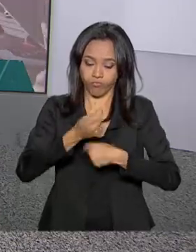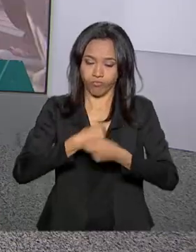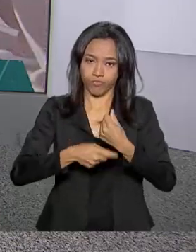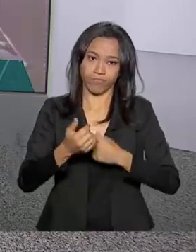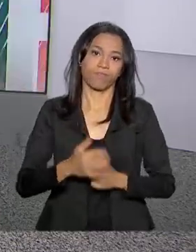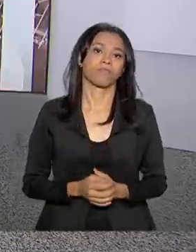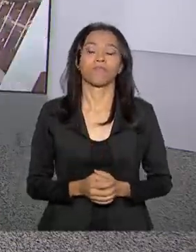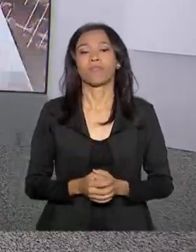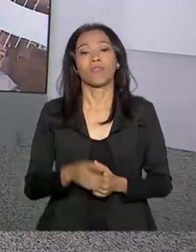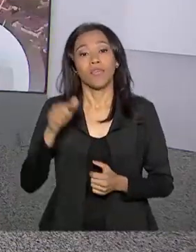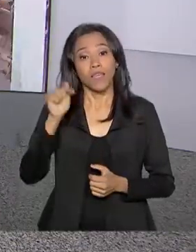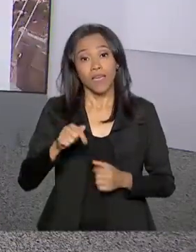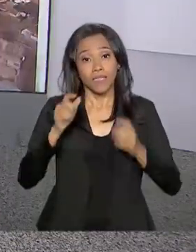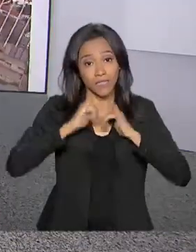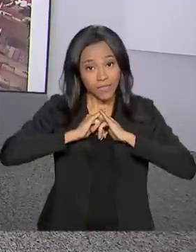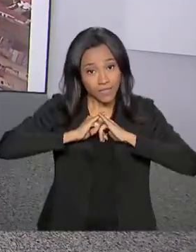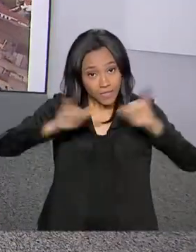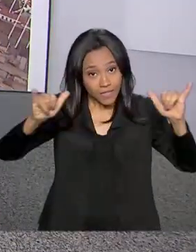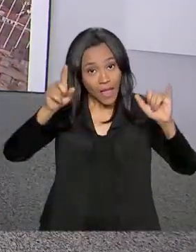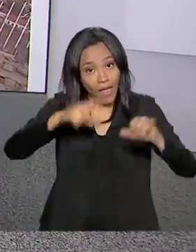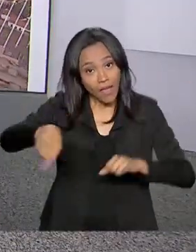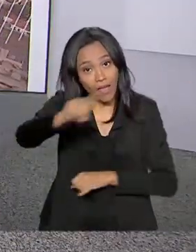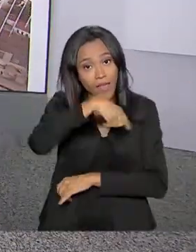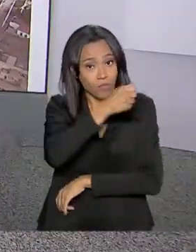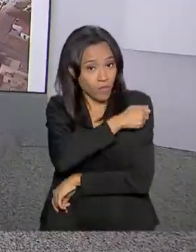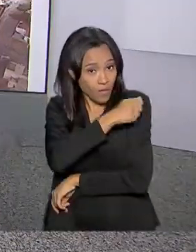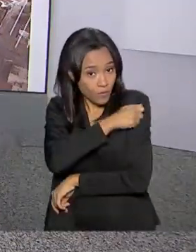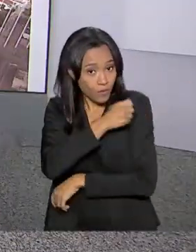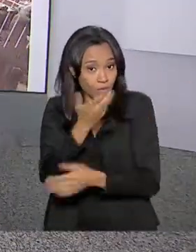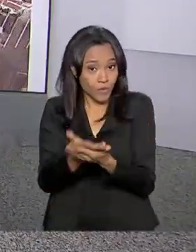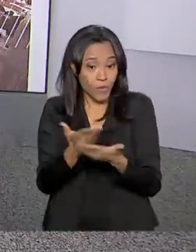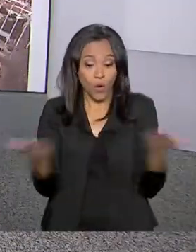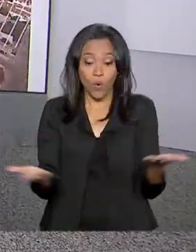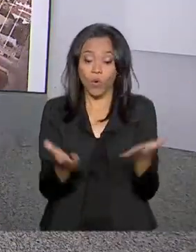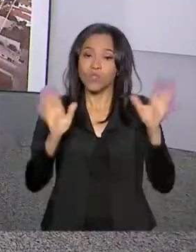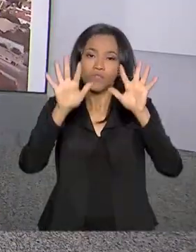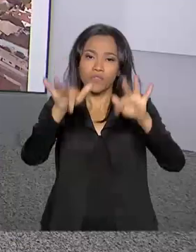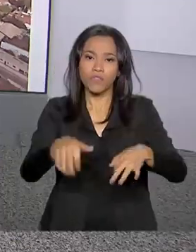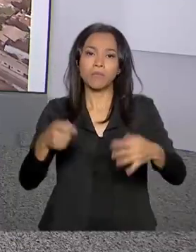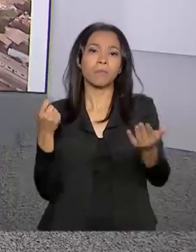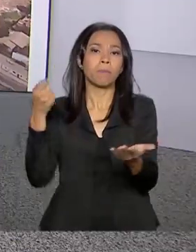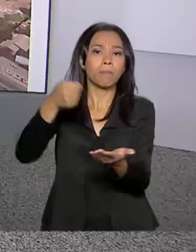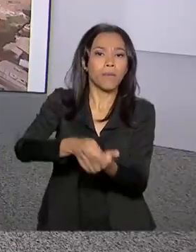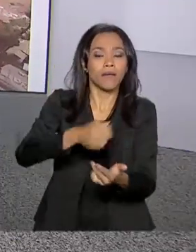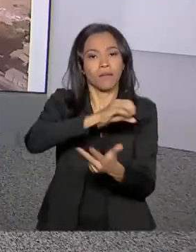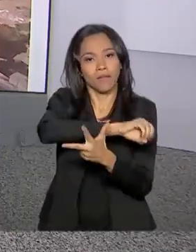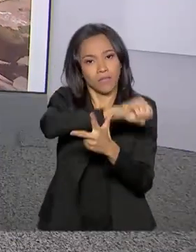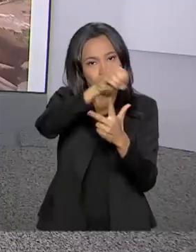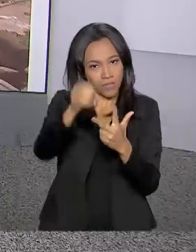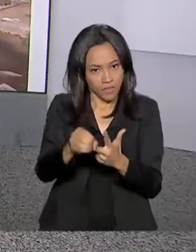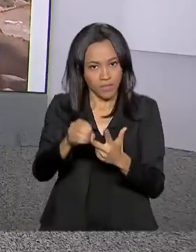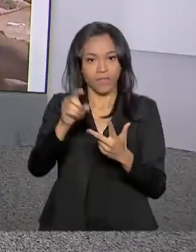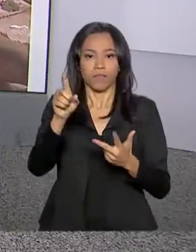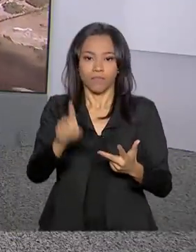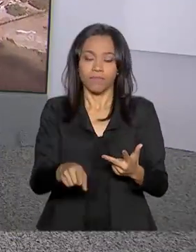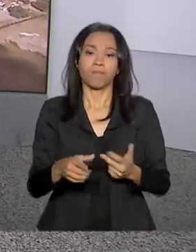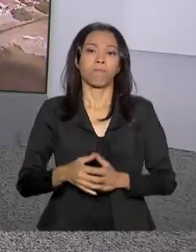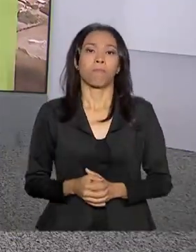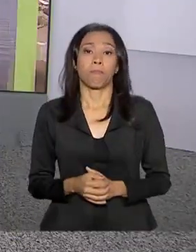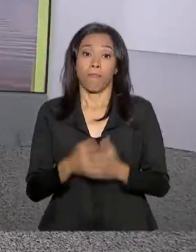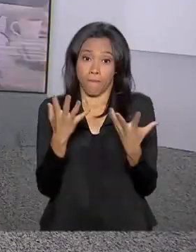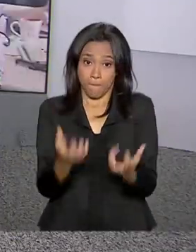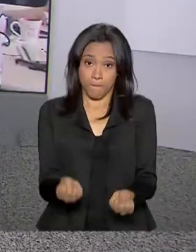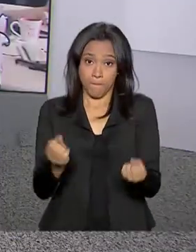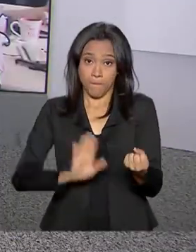E esse recado agora é para os estudantes. Termina hoje o prazo para o pagamento da taxa de inscrição do Enem, o Exame Nacional do Ensino Médio.